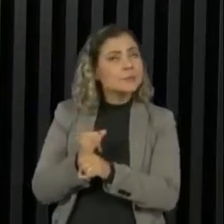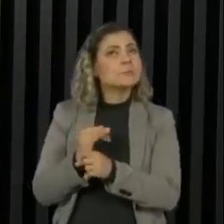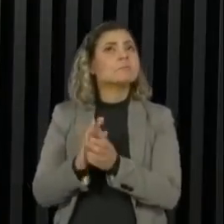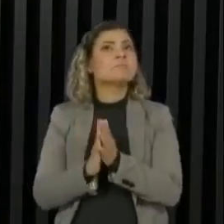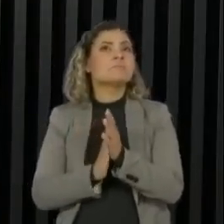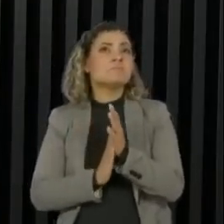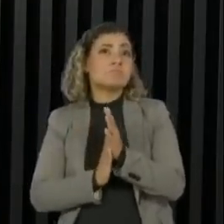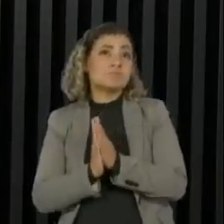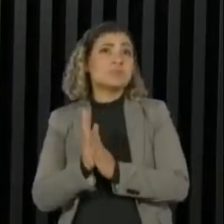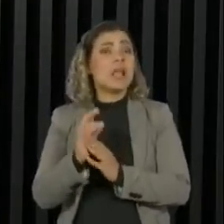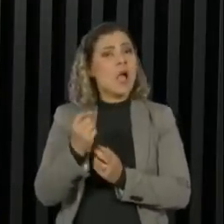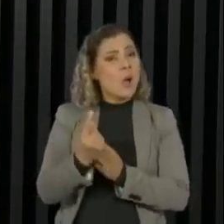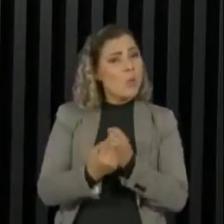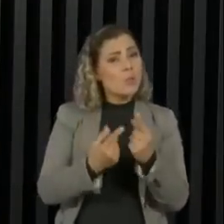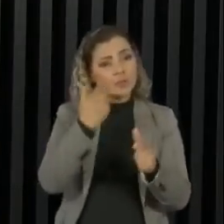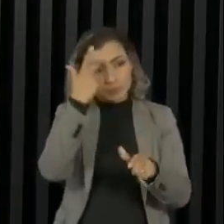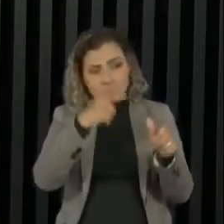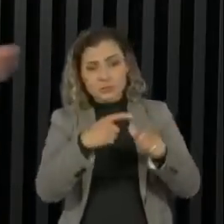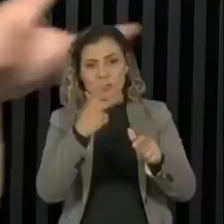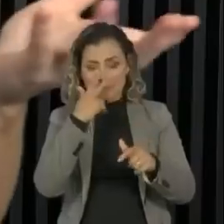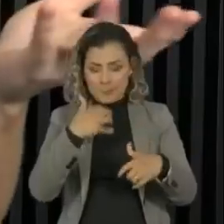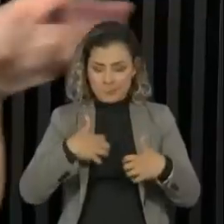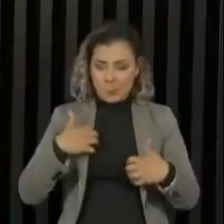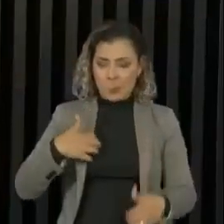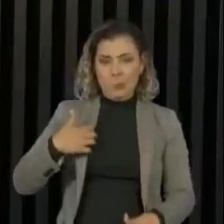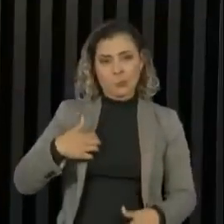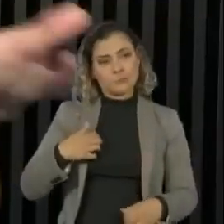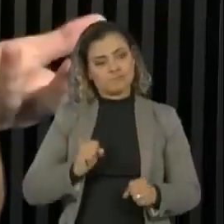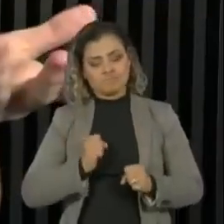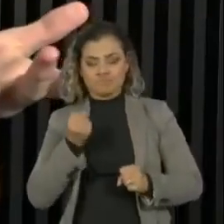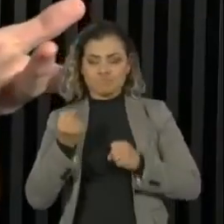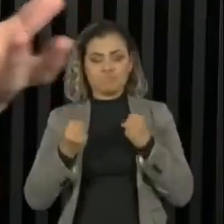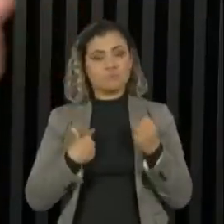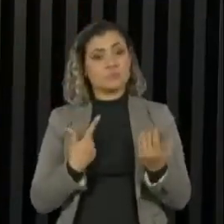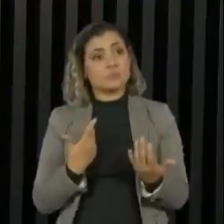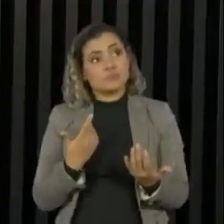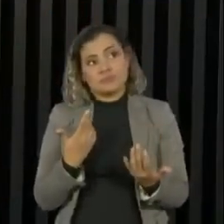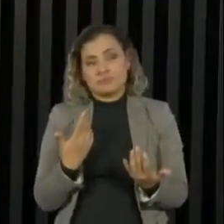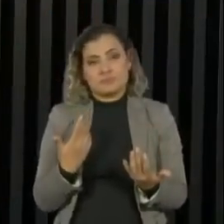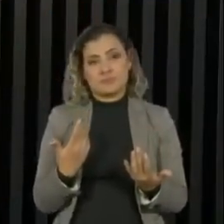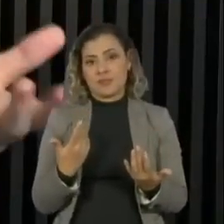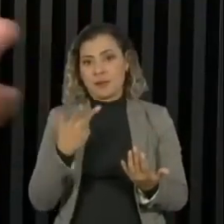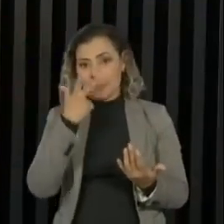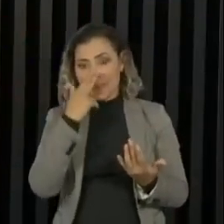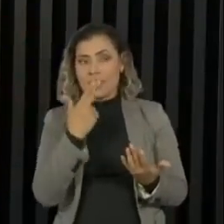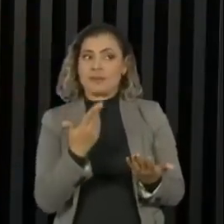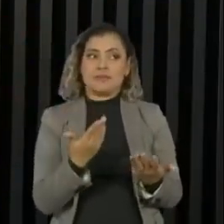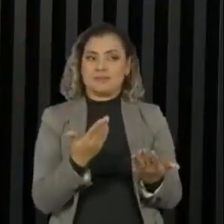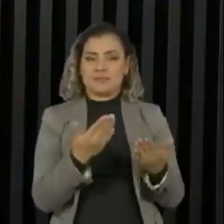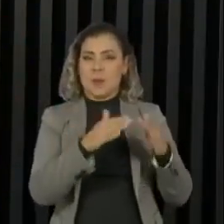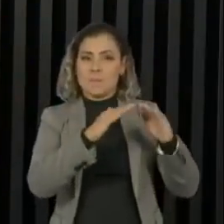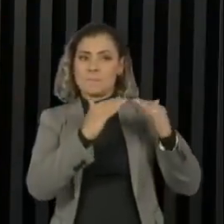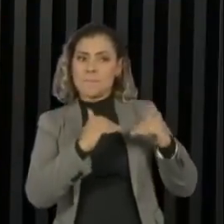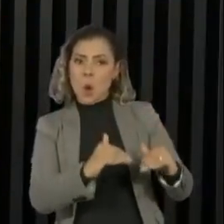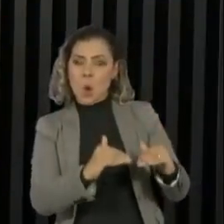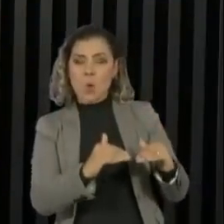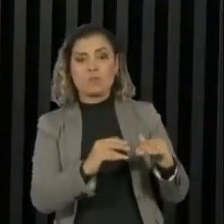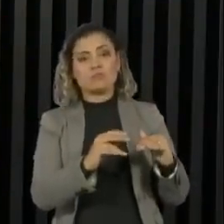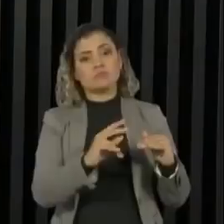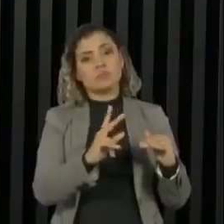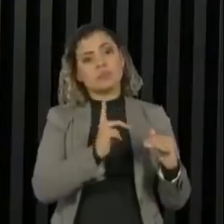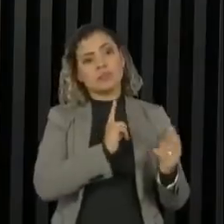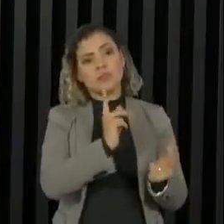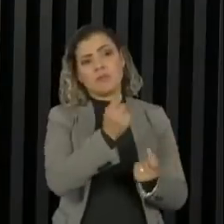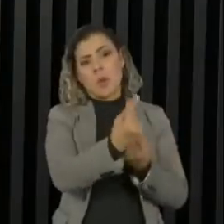tenha pisado em alguns calos ou pessoas tenham se sentido, eu não sei exatamente qual seria o termo certo, desvalorizadas ou alguma coisa do gênero, que tenha cometido